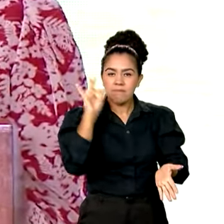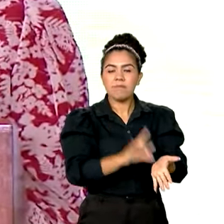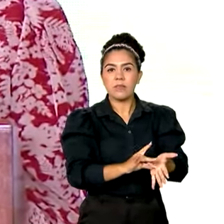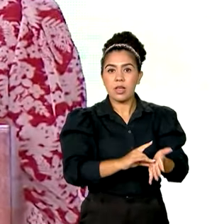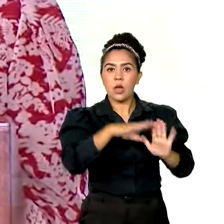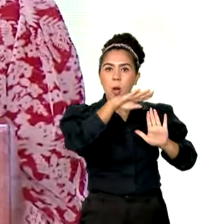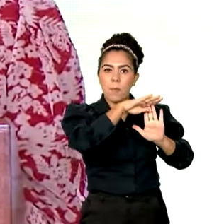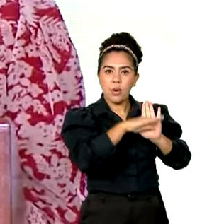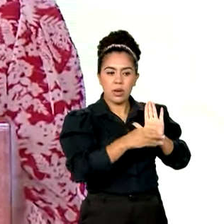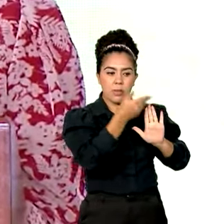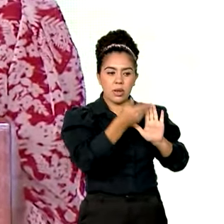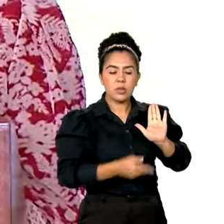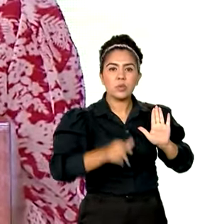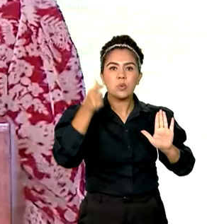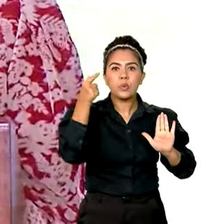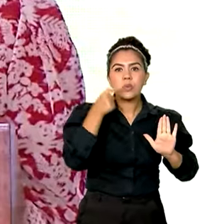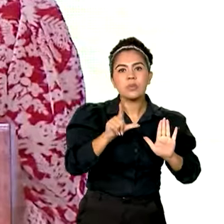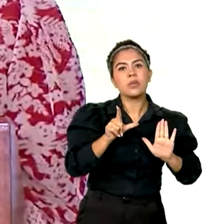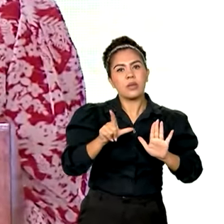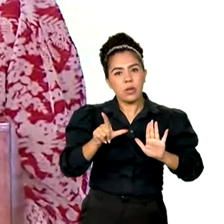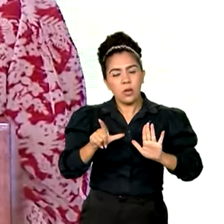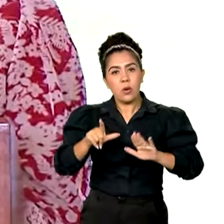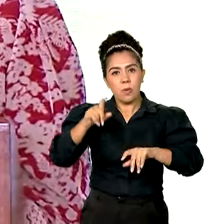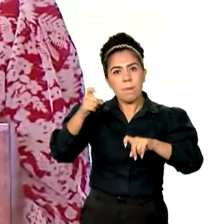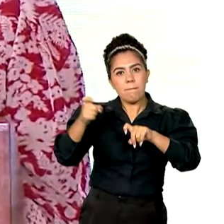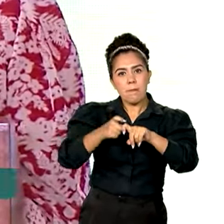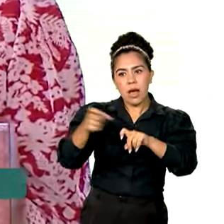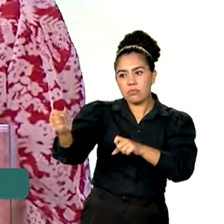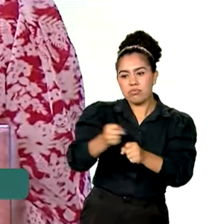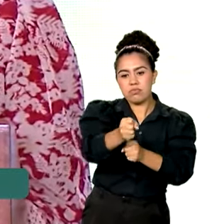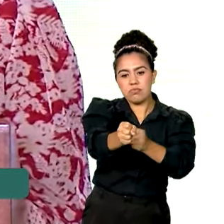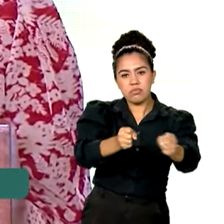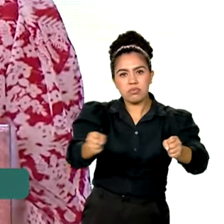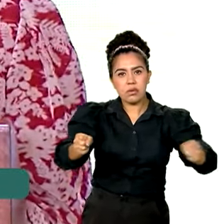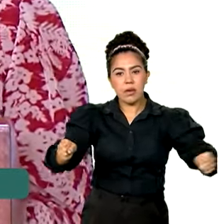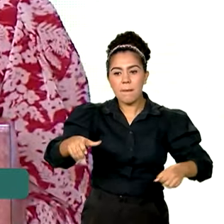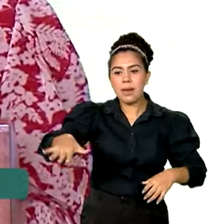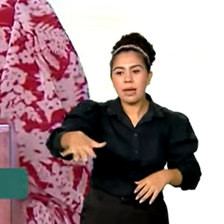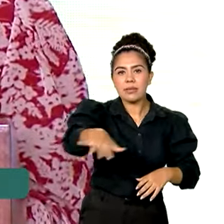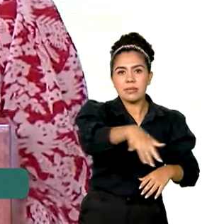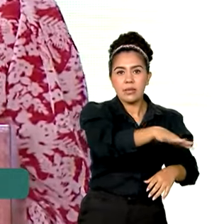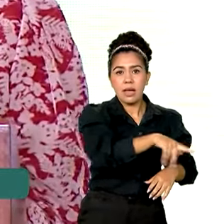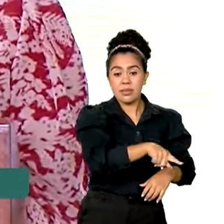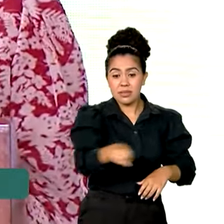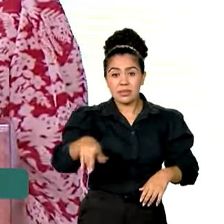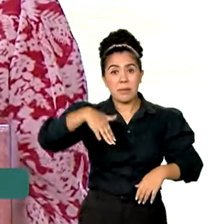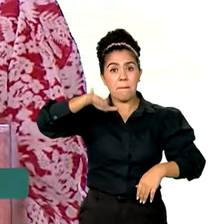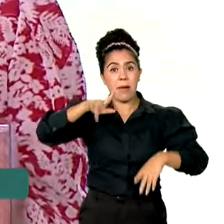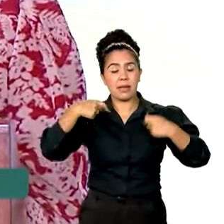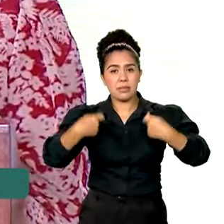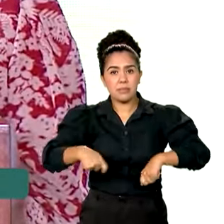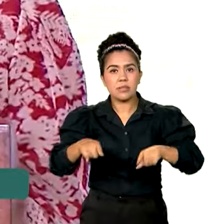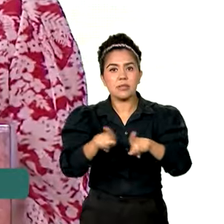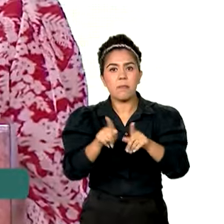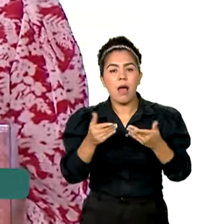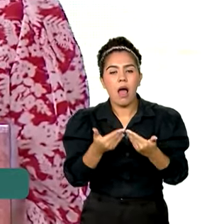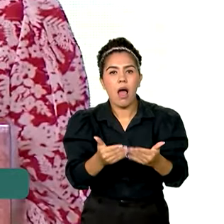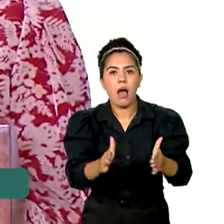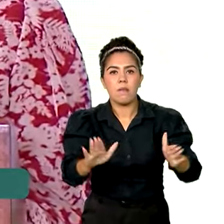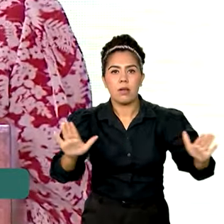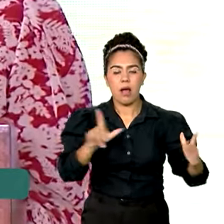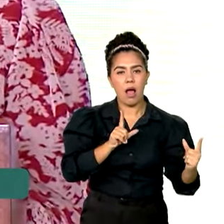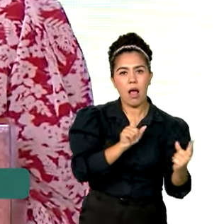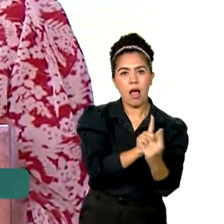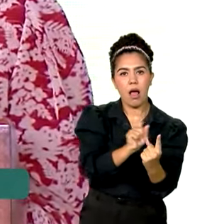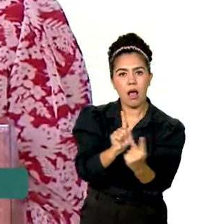profissionais para as áreas mais vulneráveis, ampliou o acesso na saúde da família, diminuiu internações